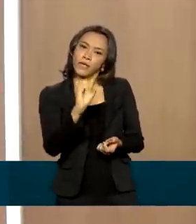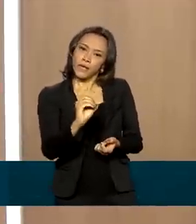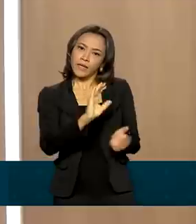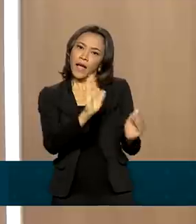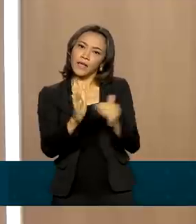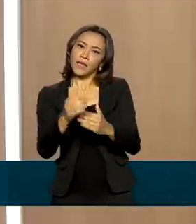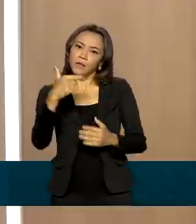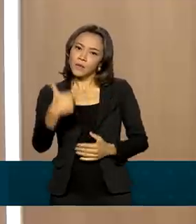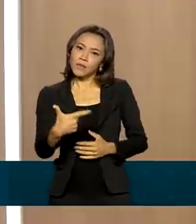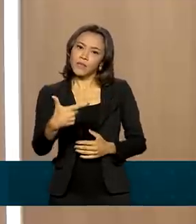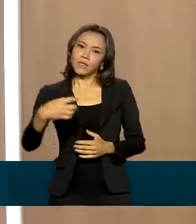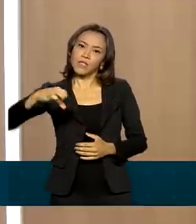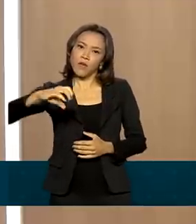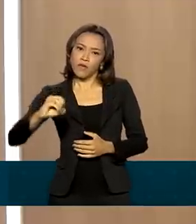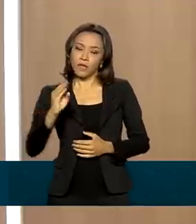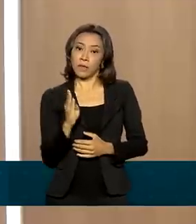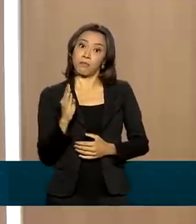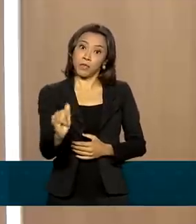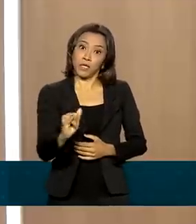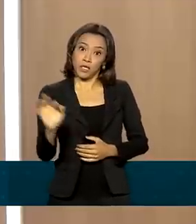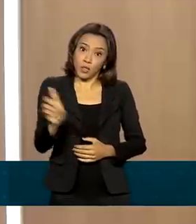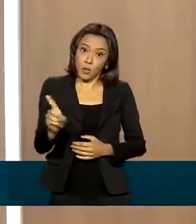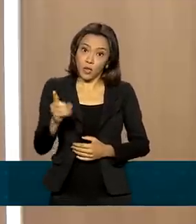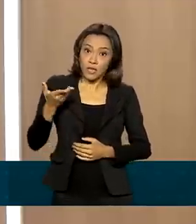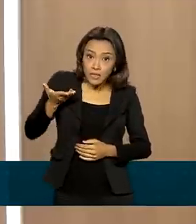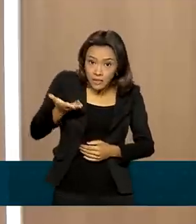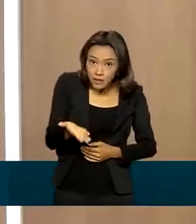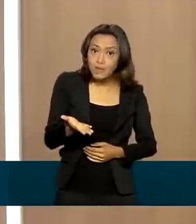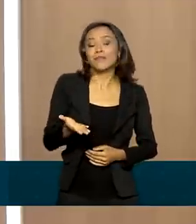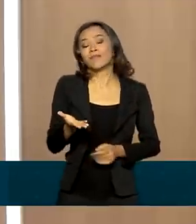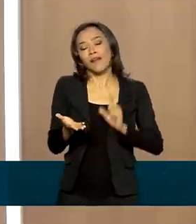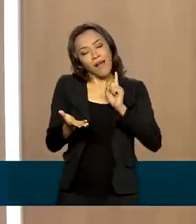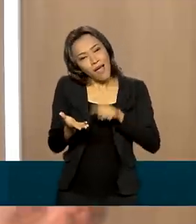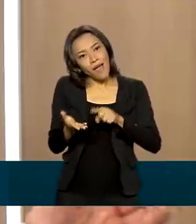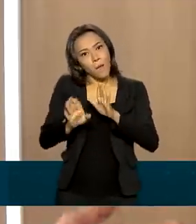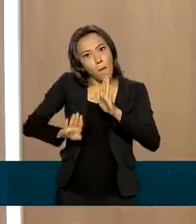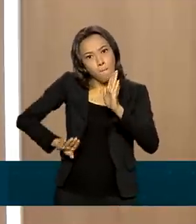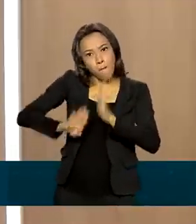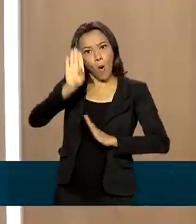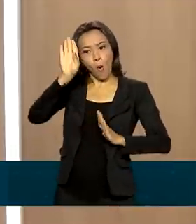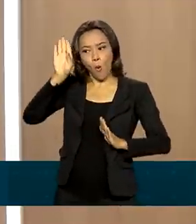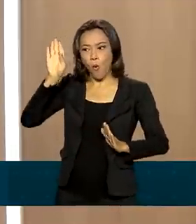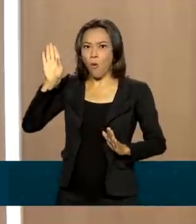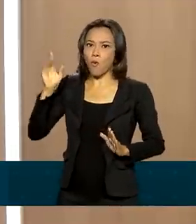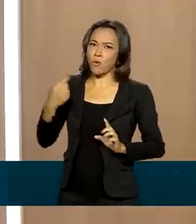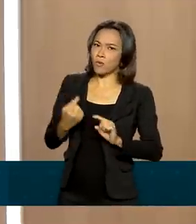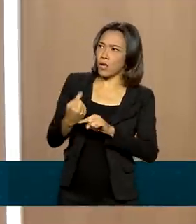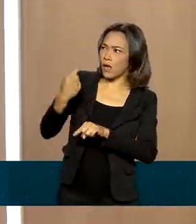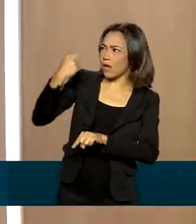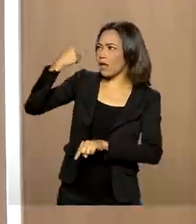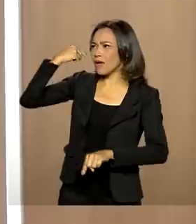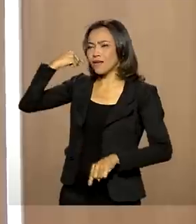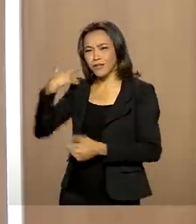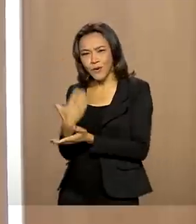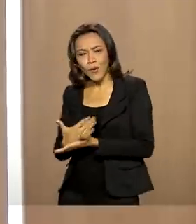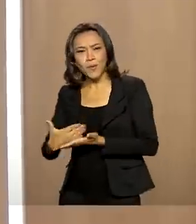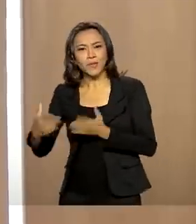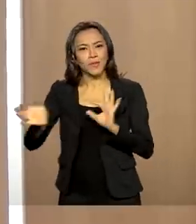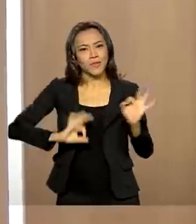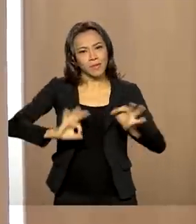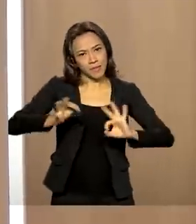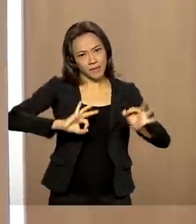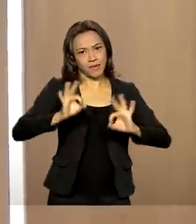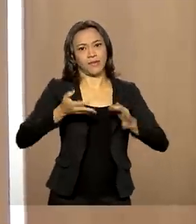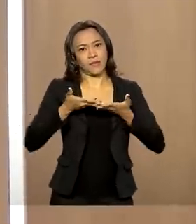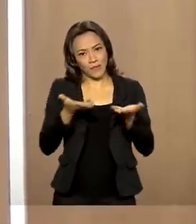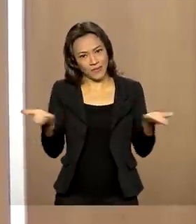290 bilhões de dólares, o que será, certamente, um recorde desde que a série histórica começou a ser preparada.